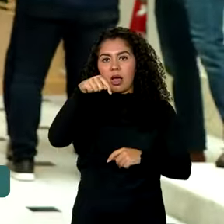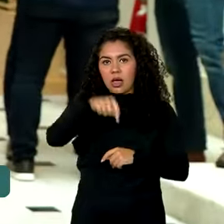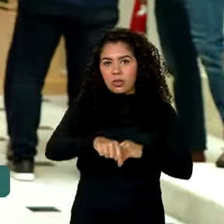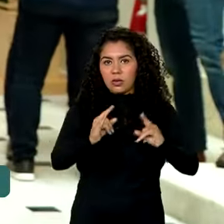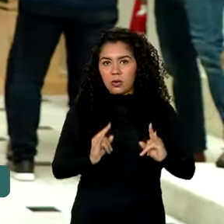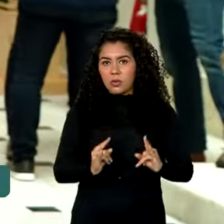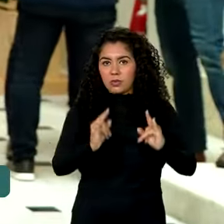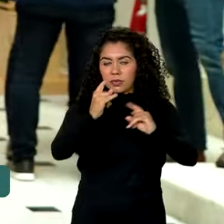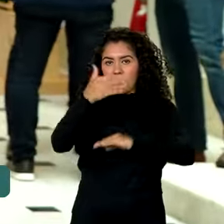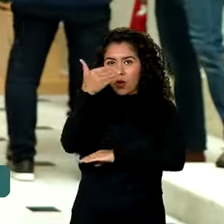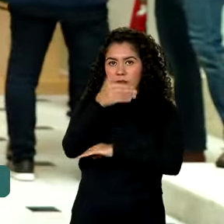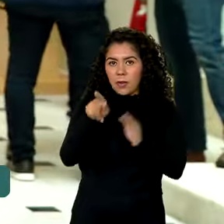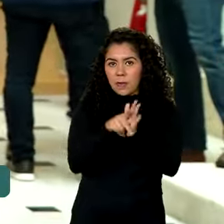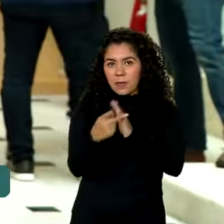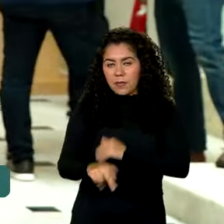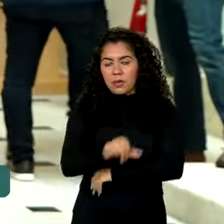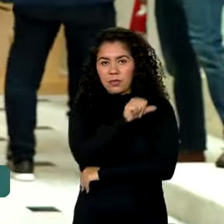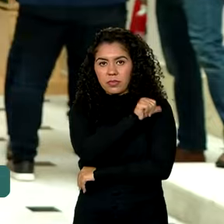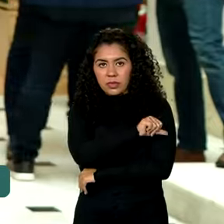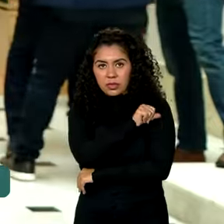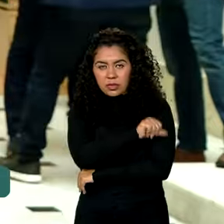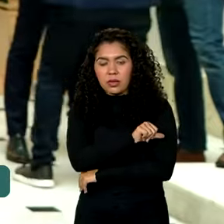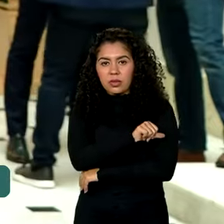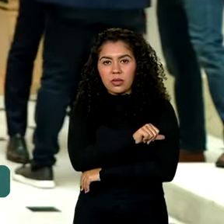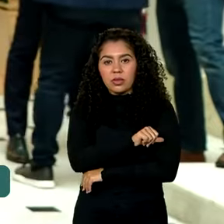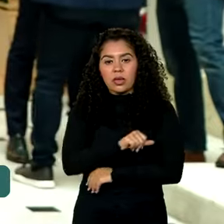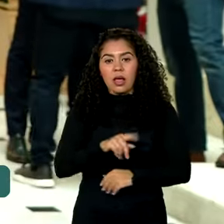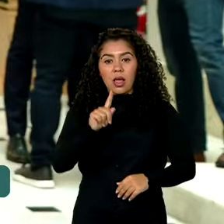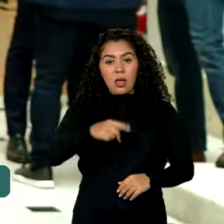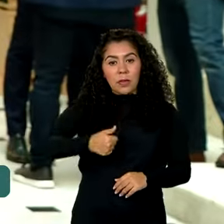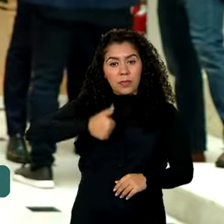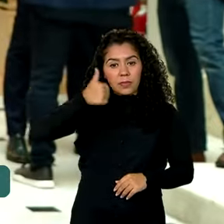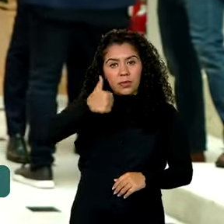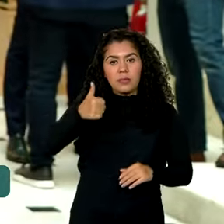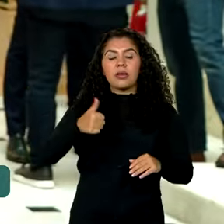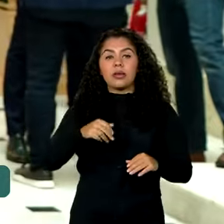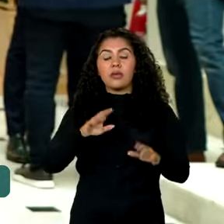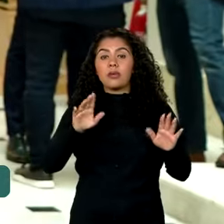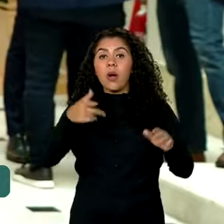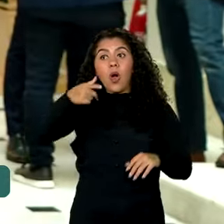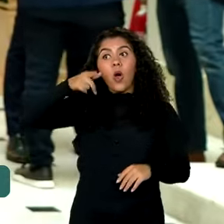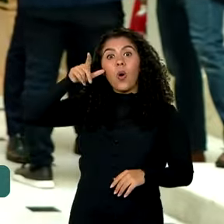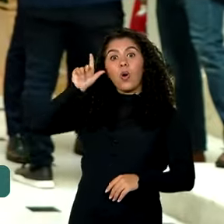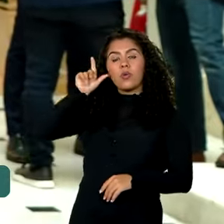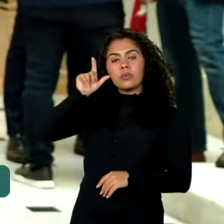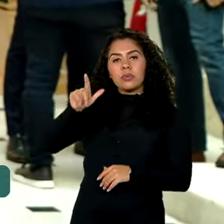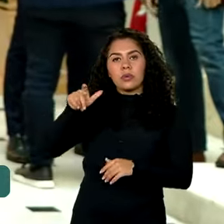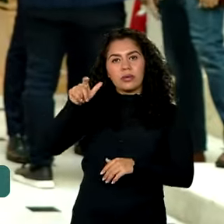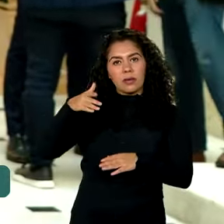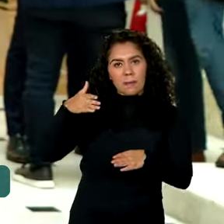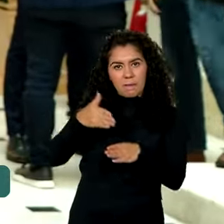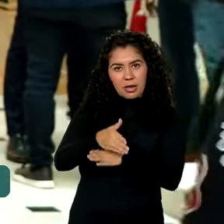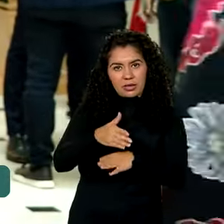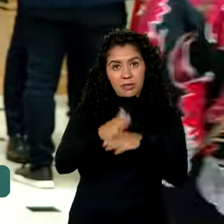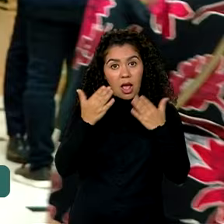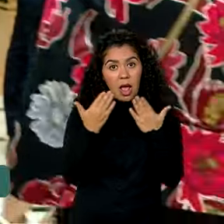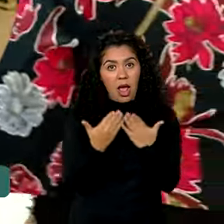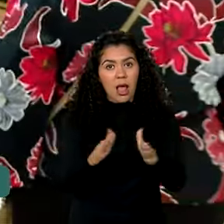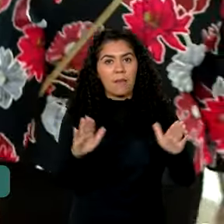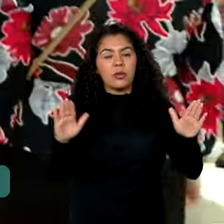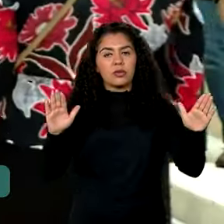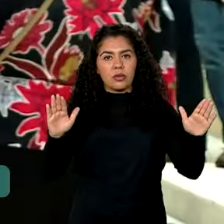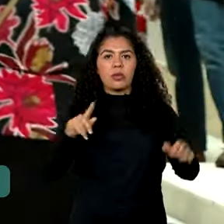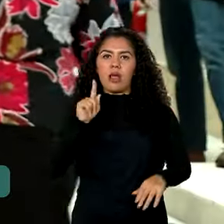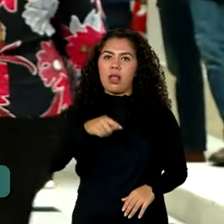Janeiro é a primeira sede do evento na América Latina. E, Vanessa, ontem quem participou da abertura do evento aqui no Rio